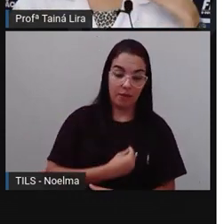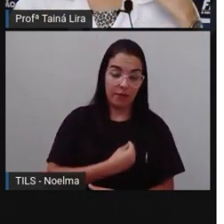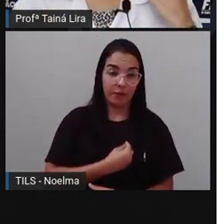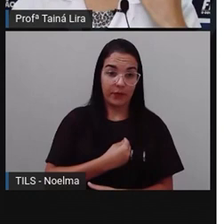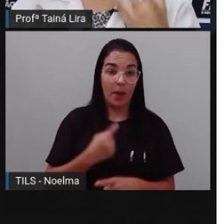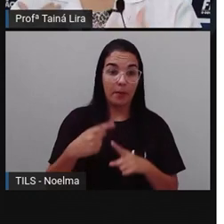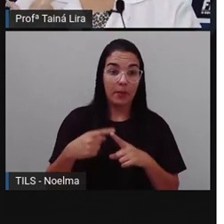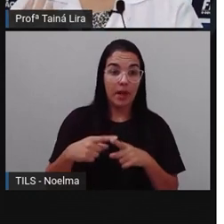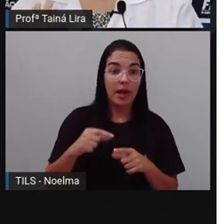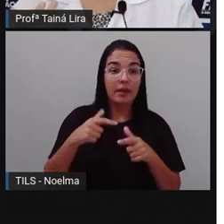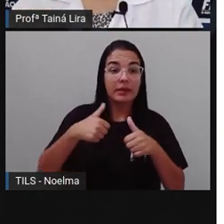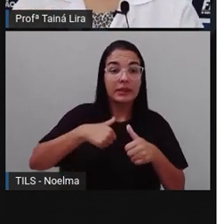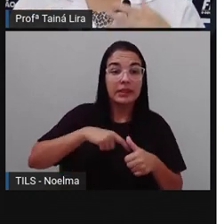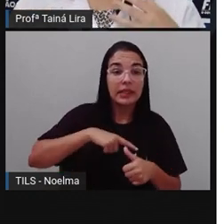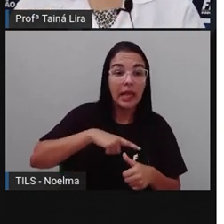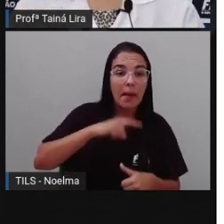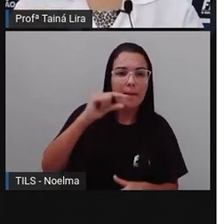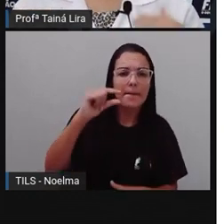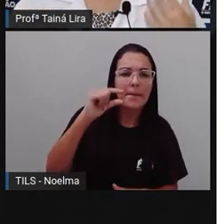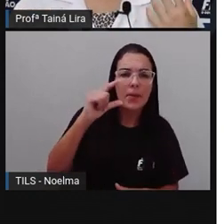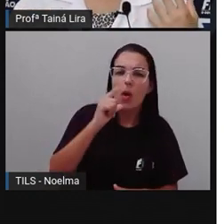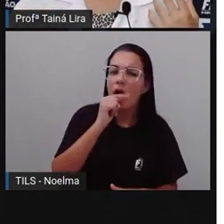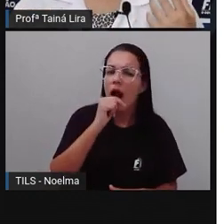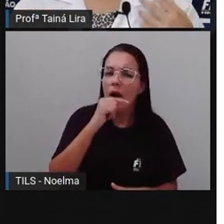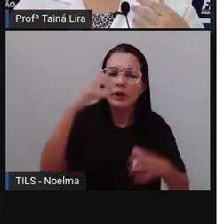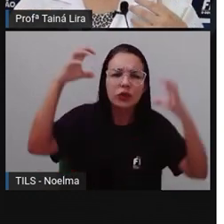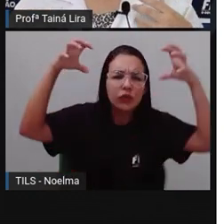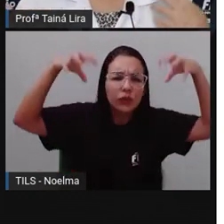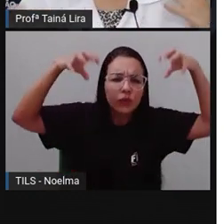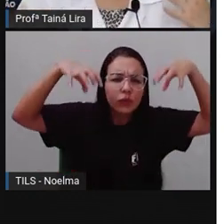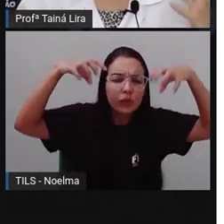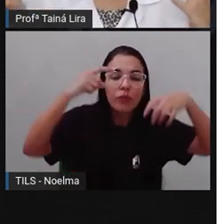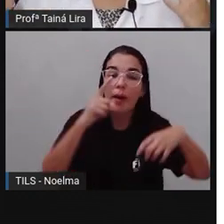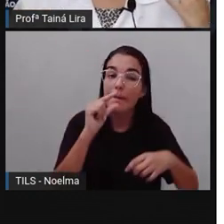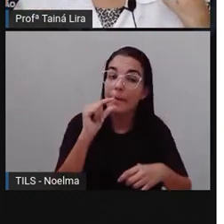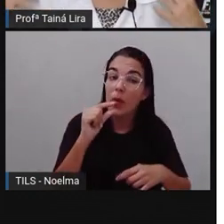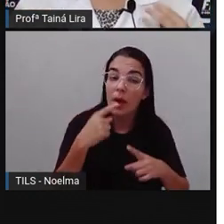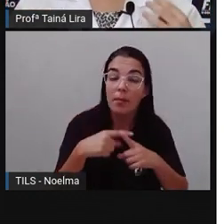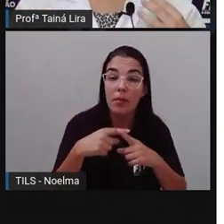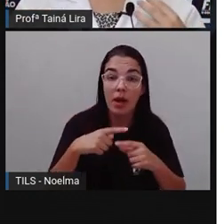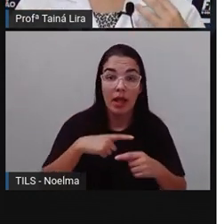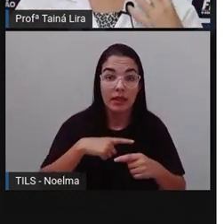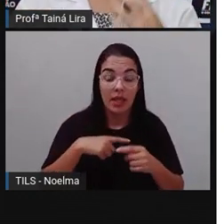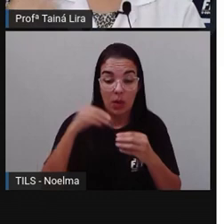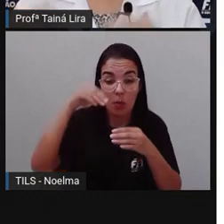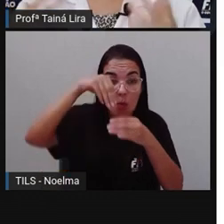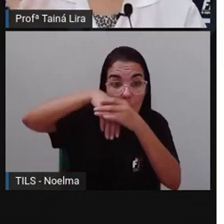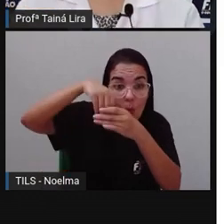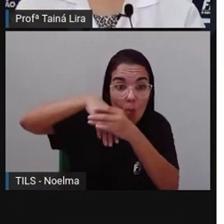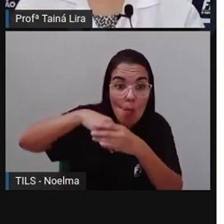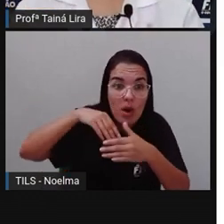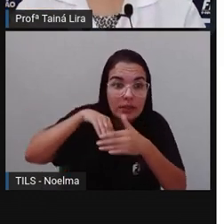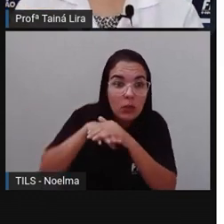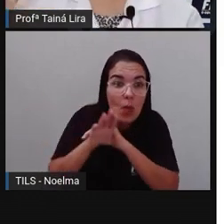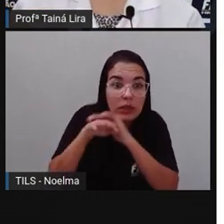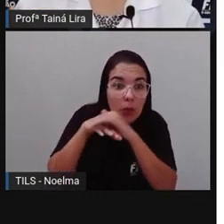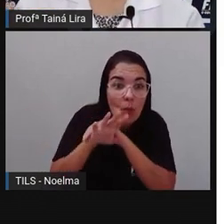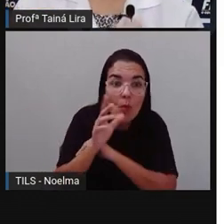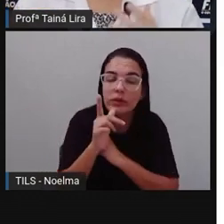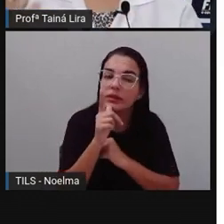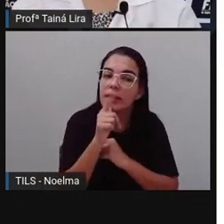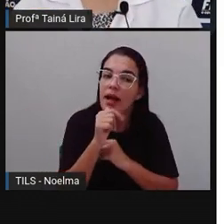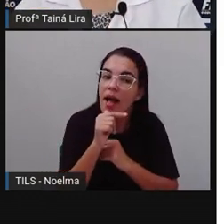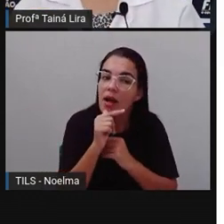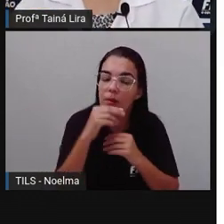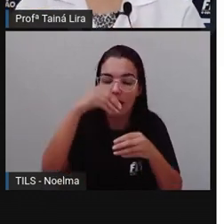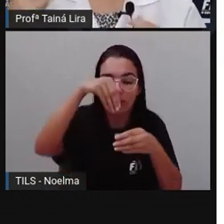tem pouco volume de água, Elas conseguem, né, armazenar água em seus tecidos, E ela não precisa, né, Estar regando